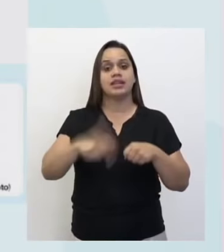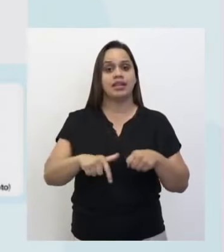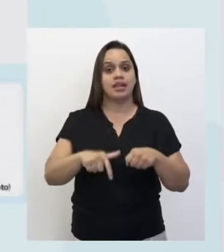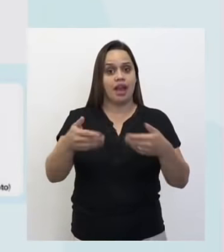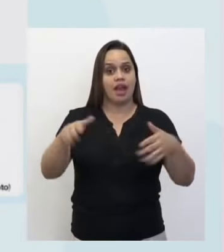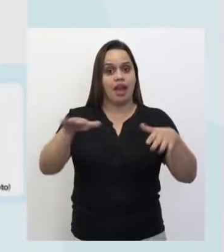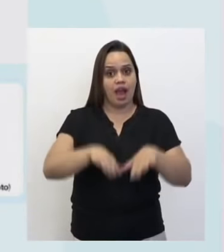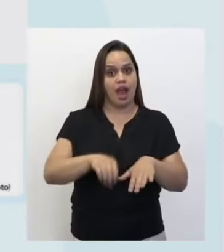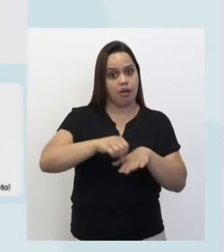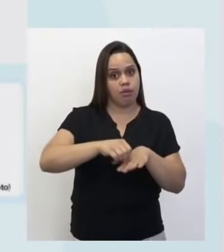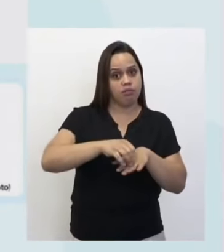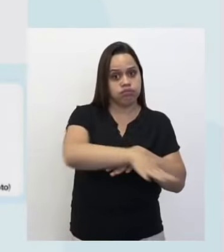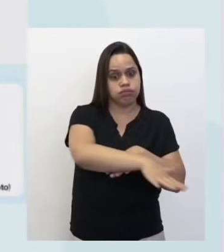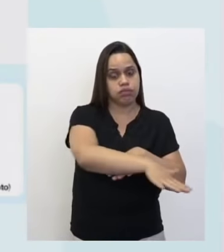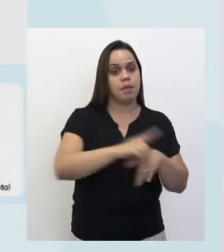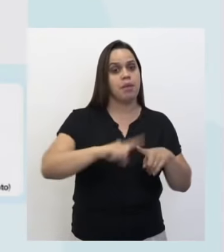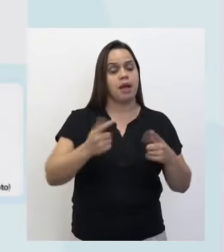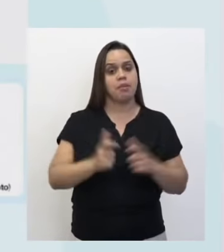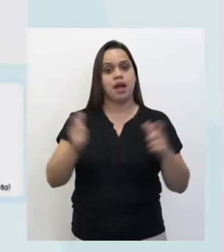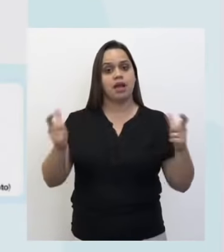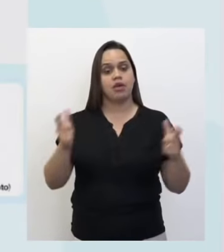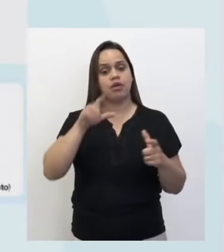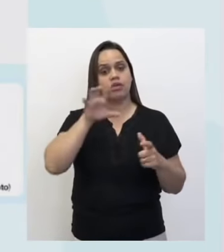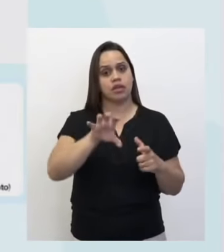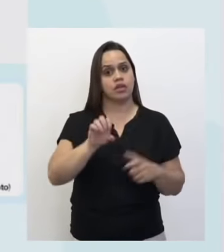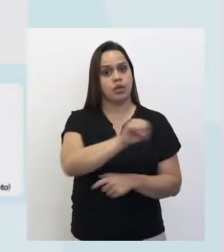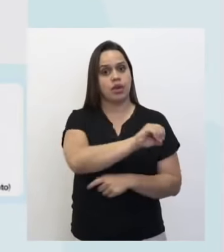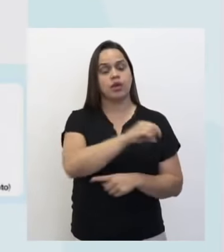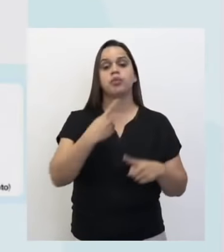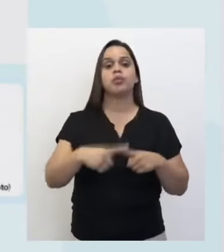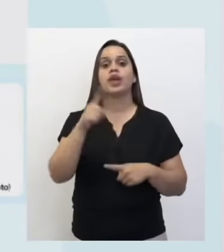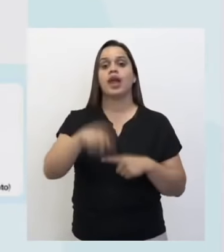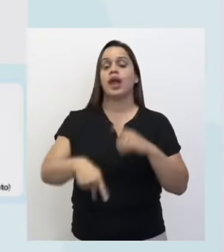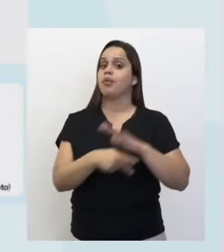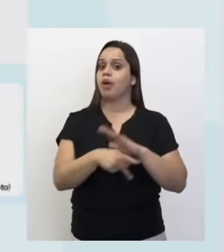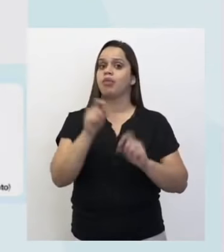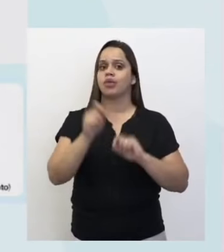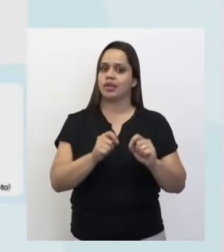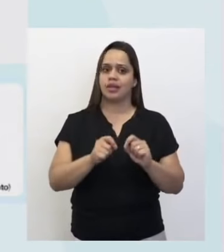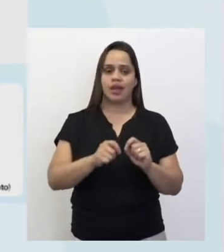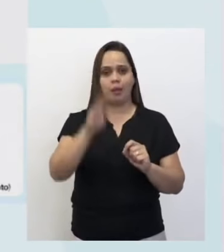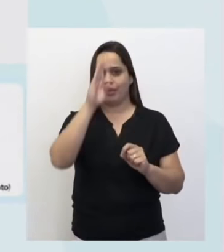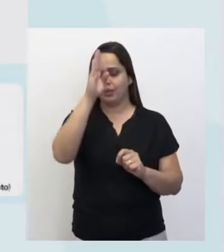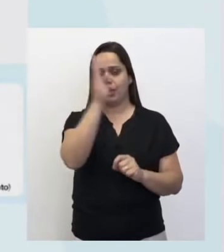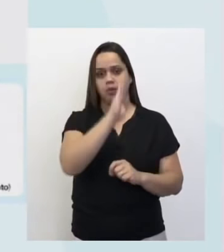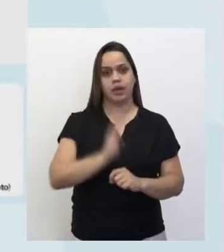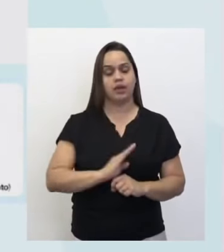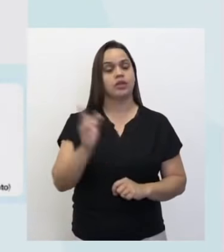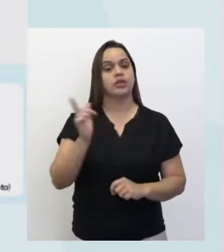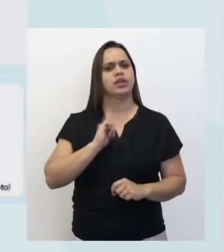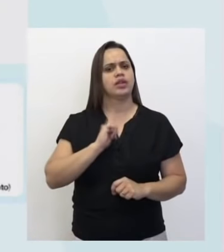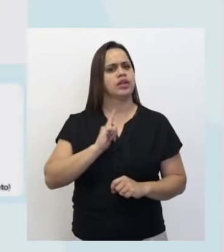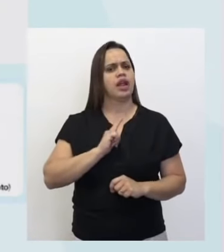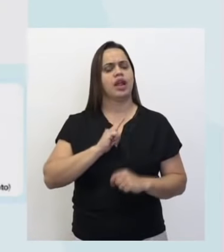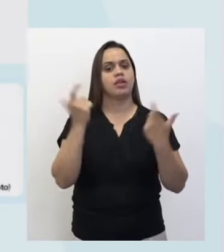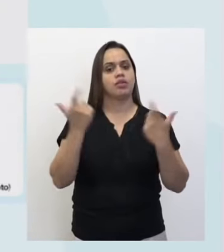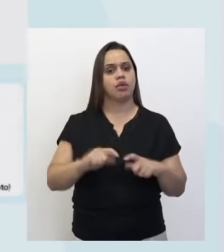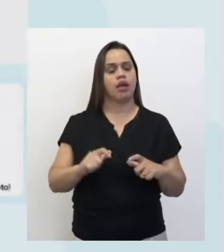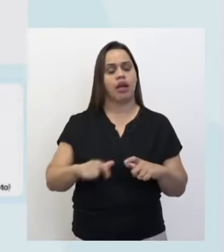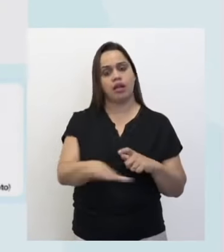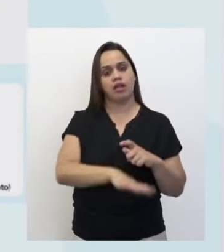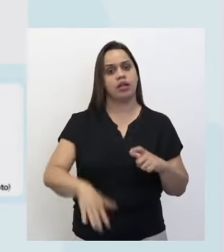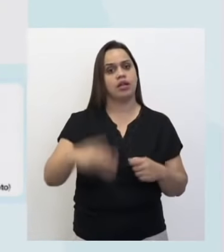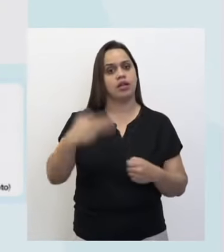concentrada aí na região centro-oeste, porque é o celeiro do Brasil. Nós temos áreas irrigadas por município e temos aí